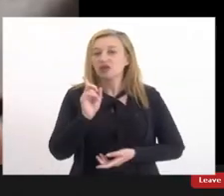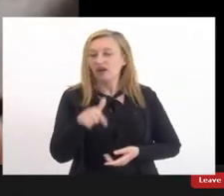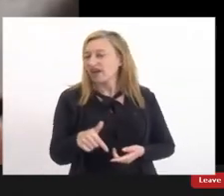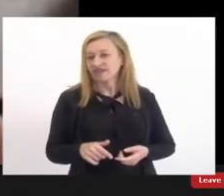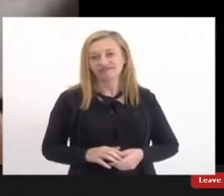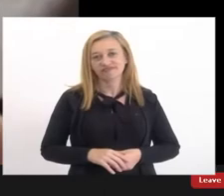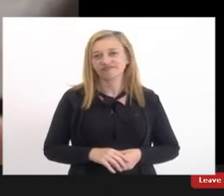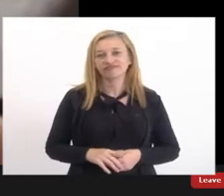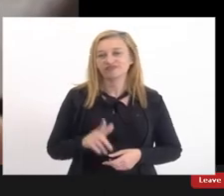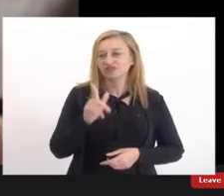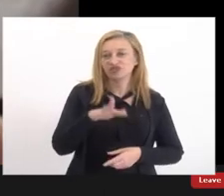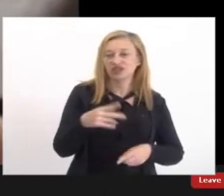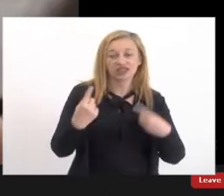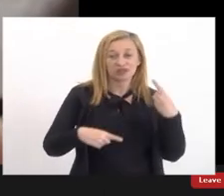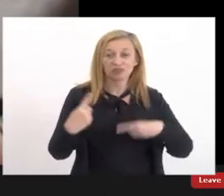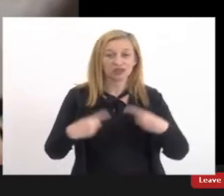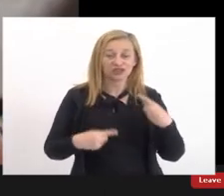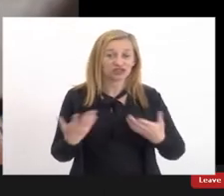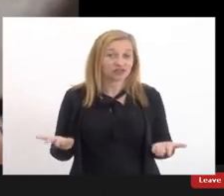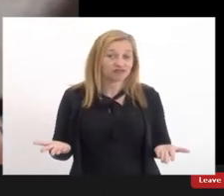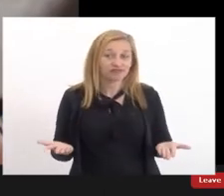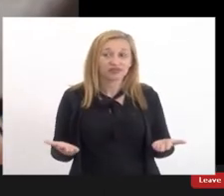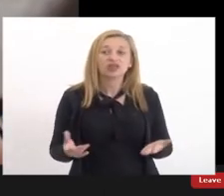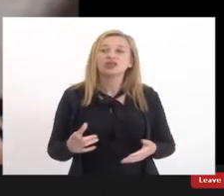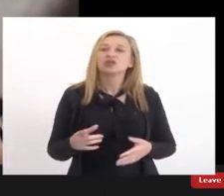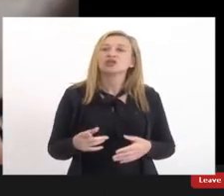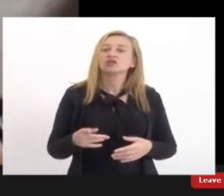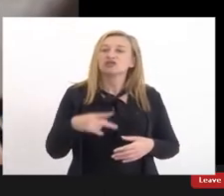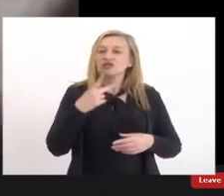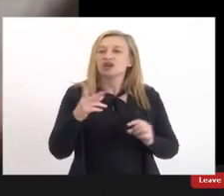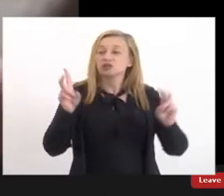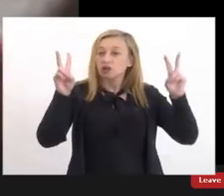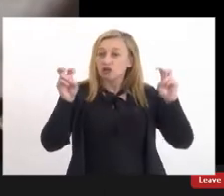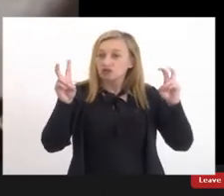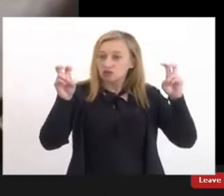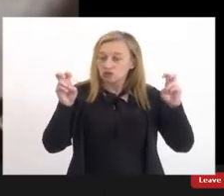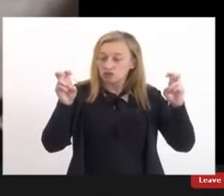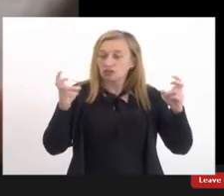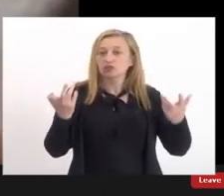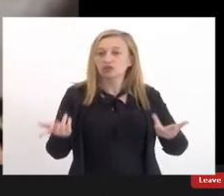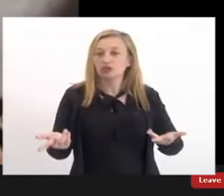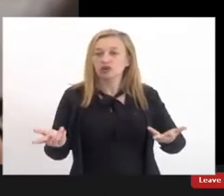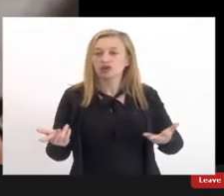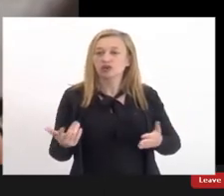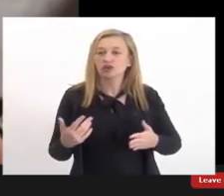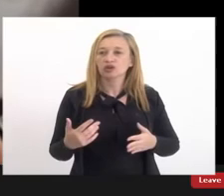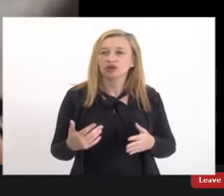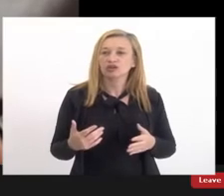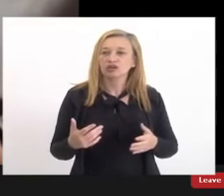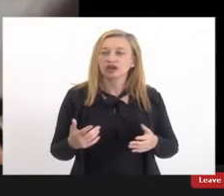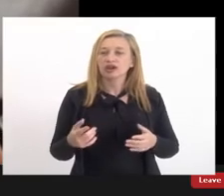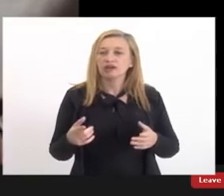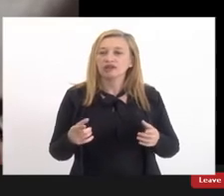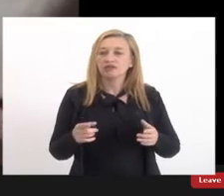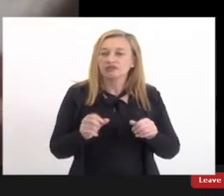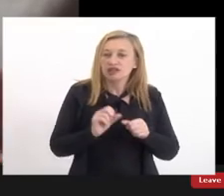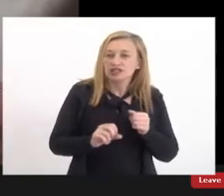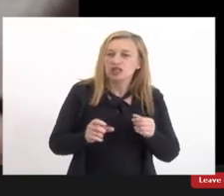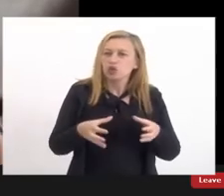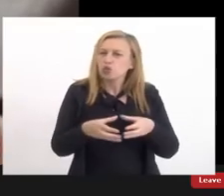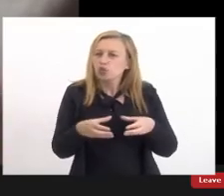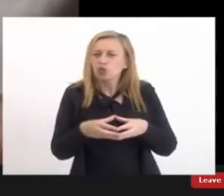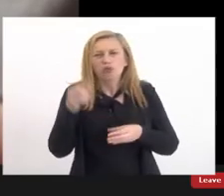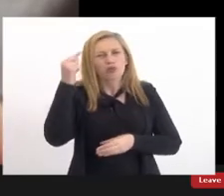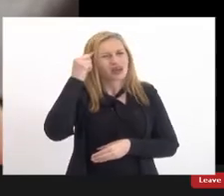é diferente na política quando a gente traz uma questão que vai fazer muito esse grupo pensar e